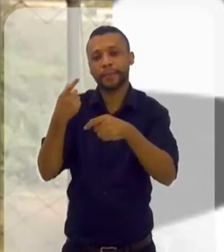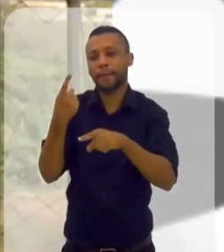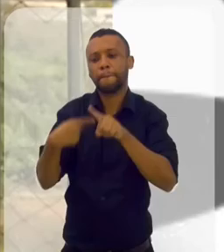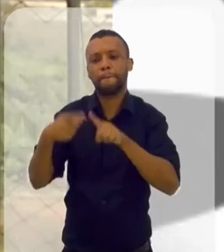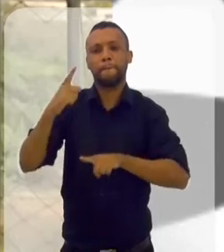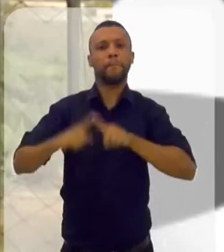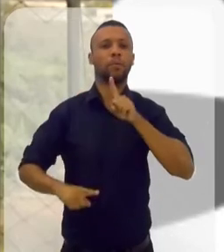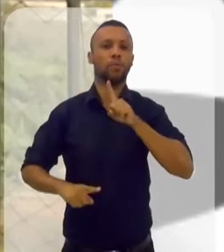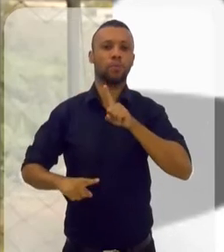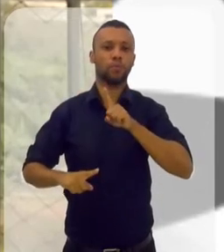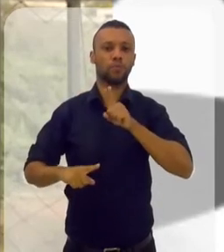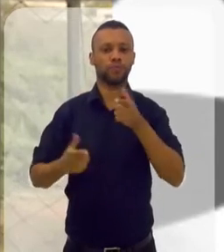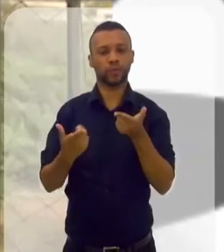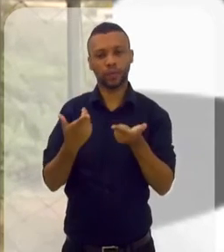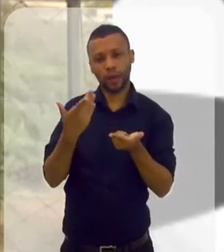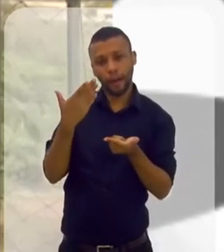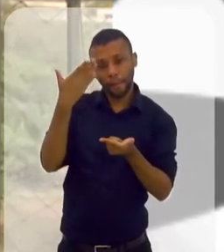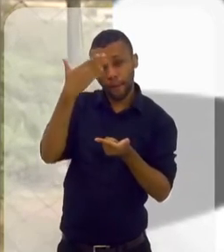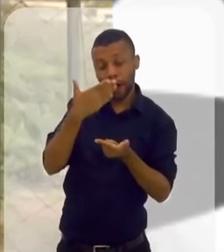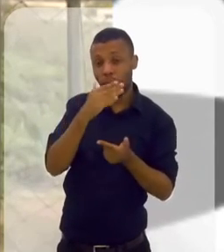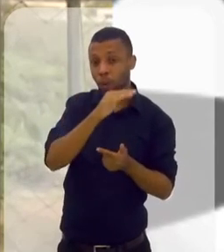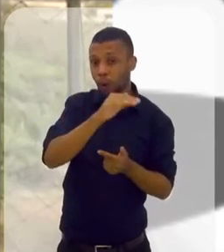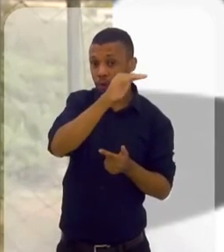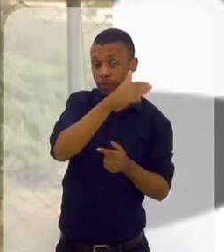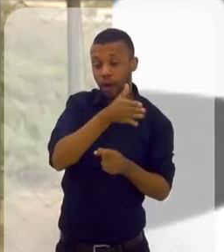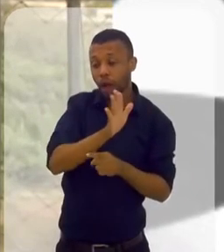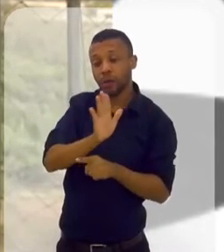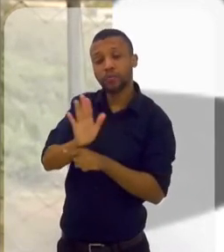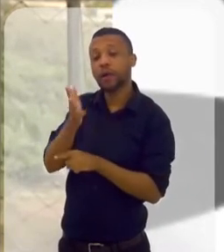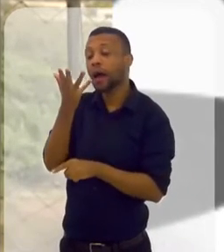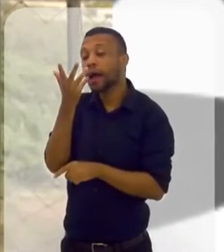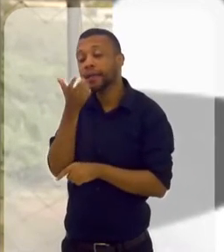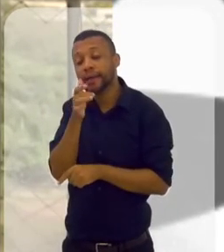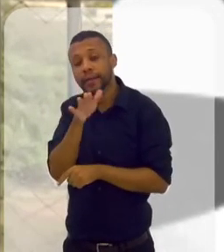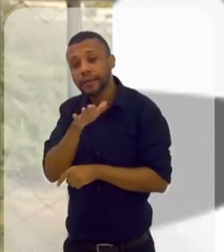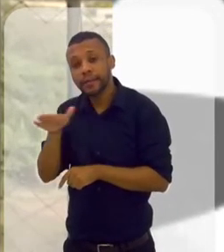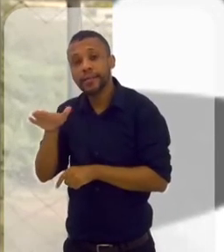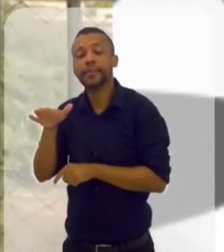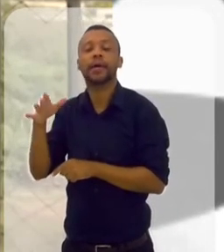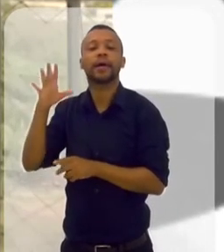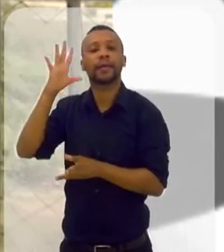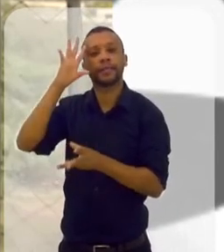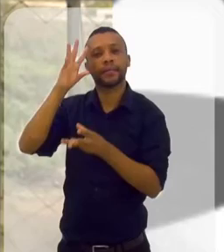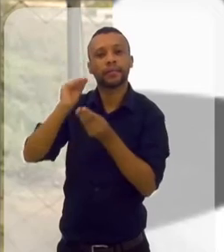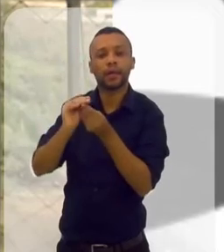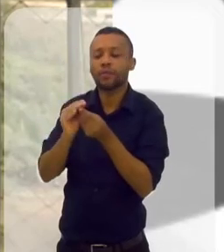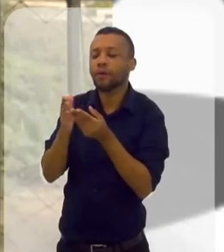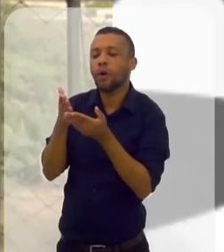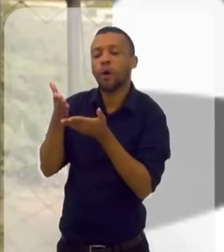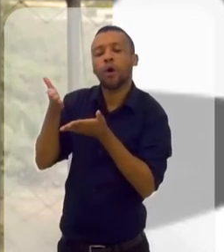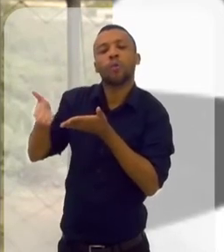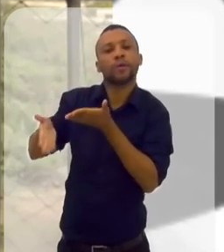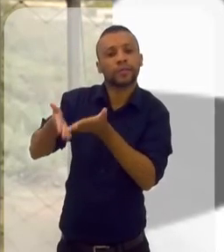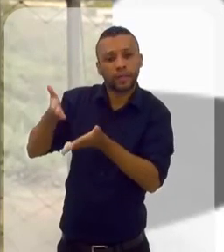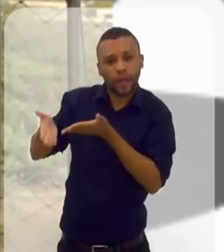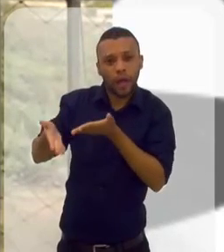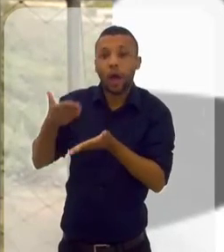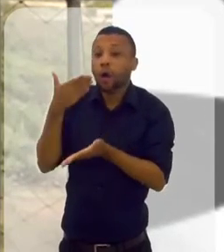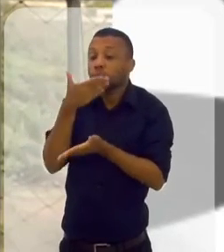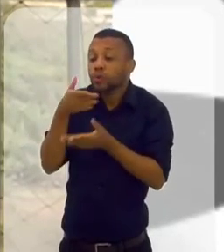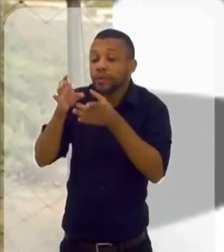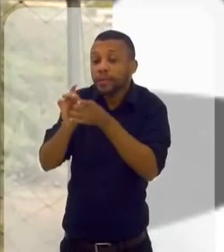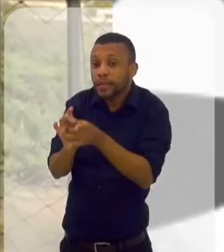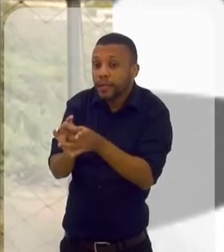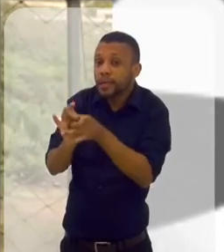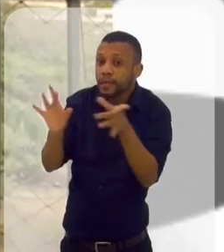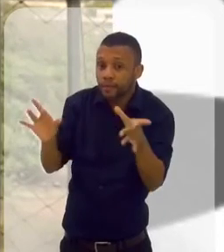criança, provar. O adulto ajuda essa criança a entender o quê? Olha, eu vou cuidar de você. Você vai